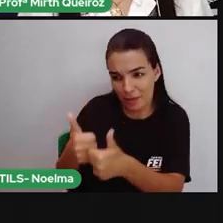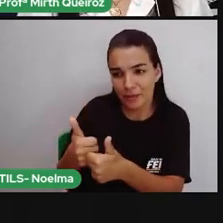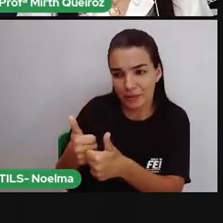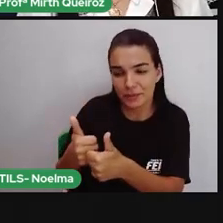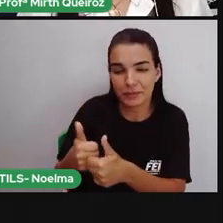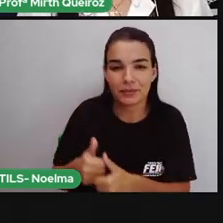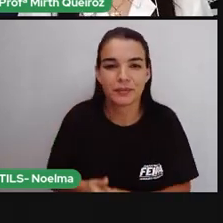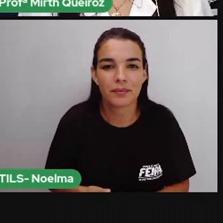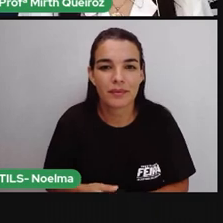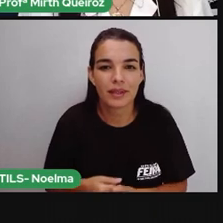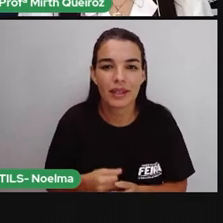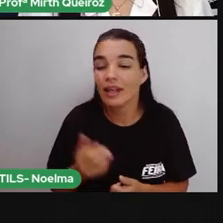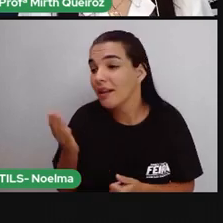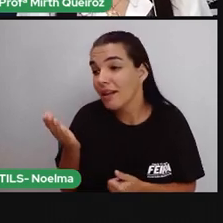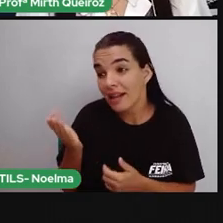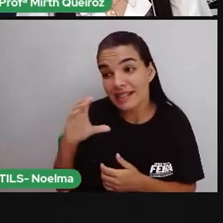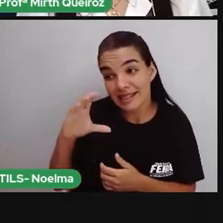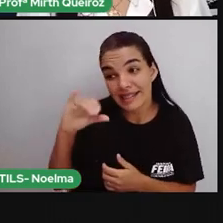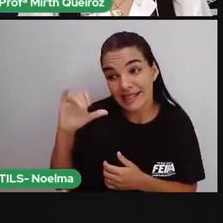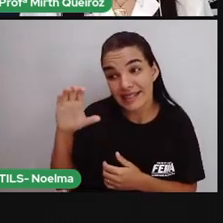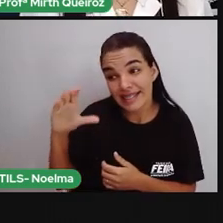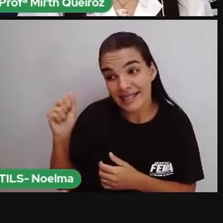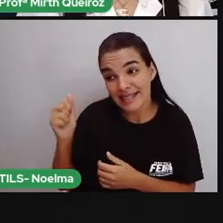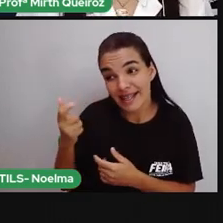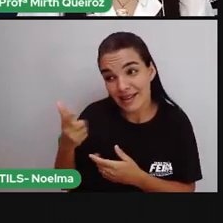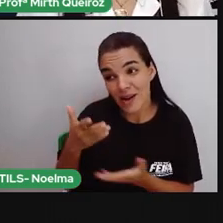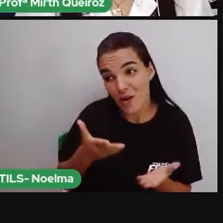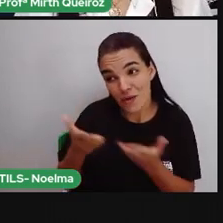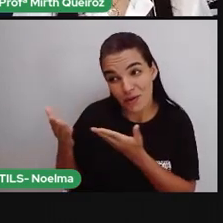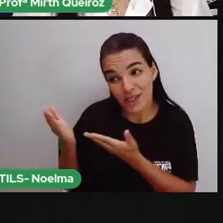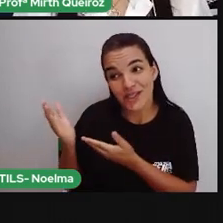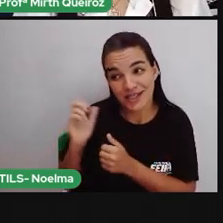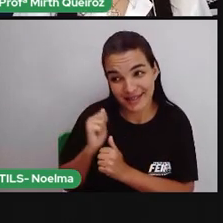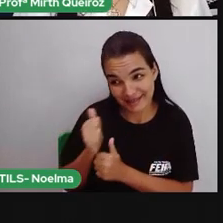E aí, Cita? Meu convite ainda está de pé?